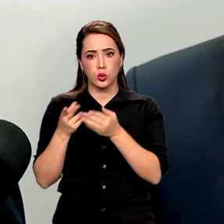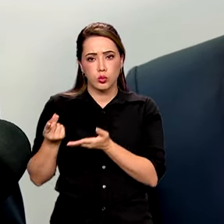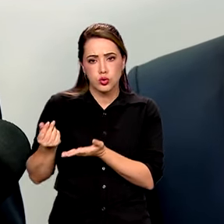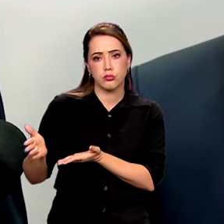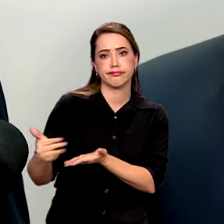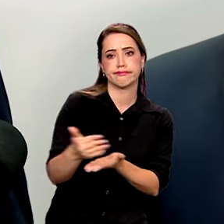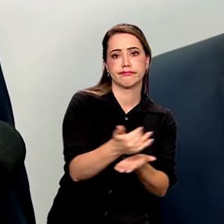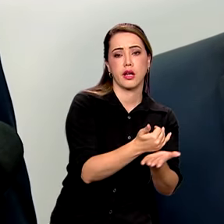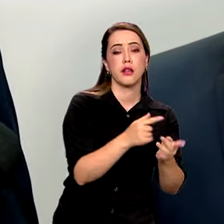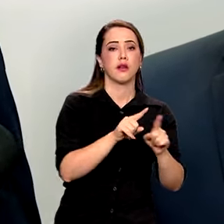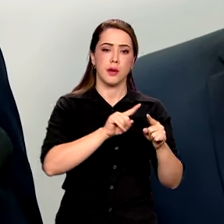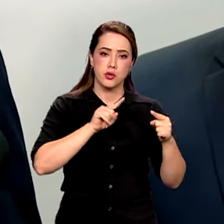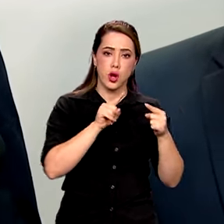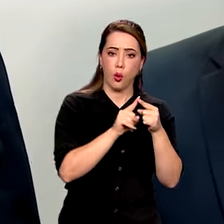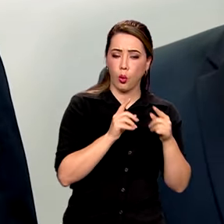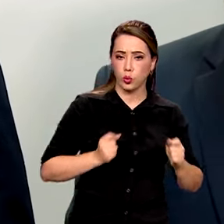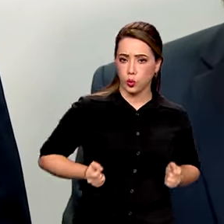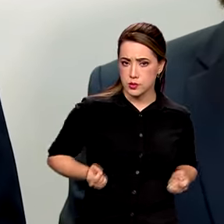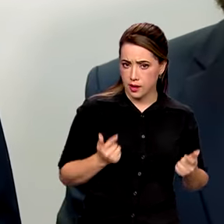das despesas.